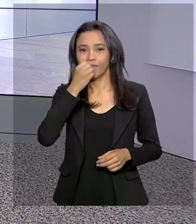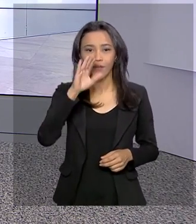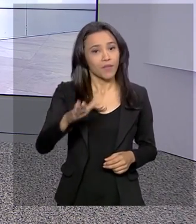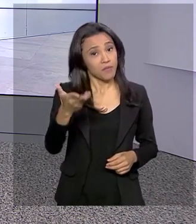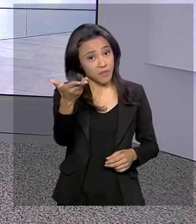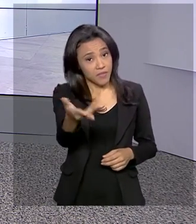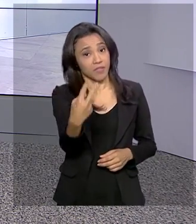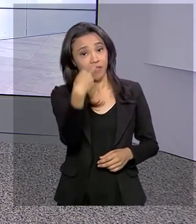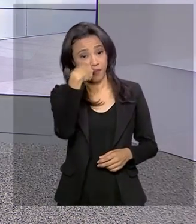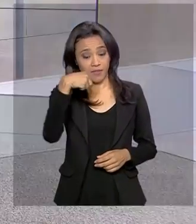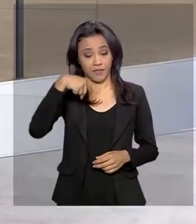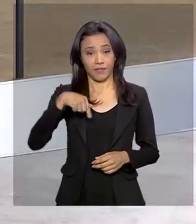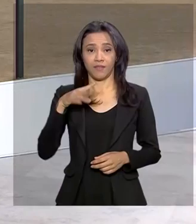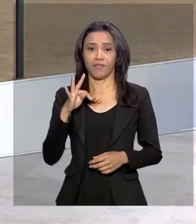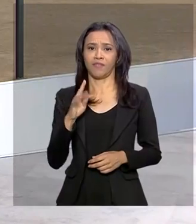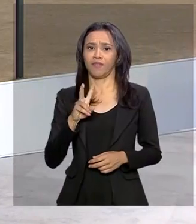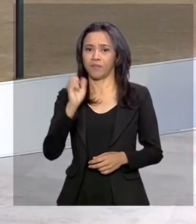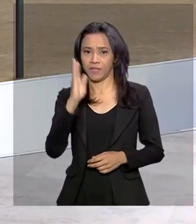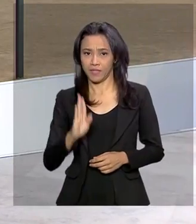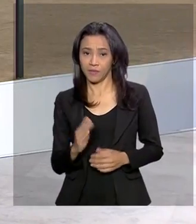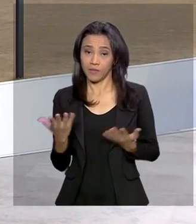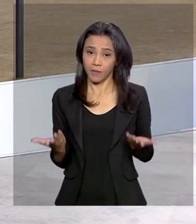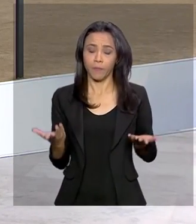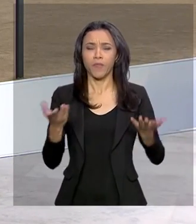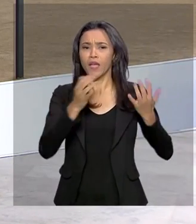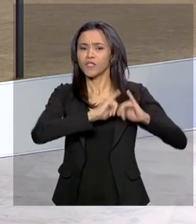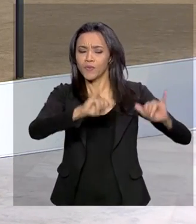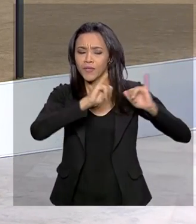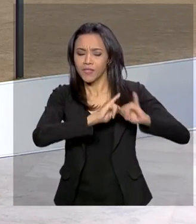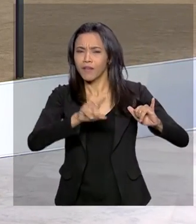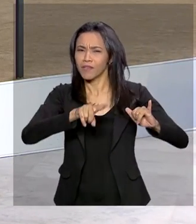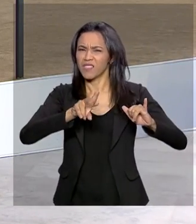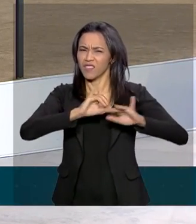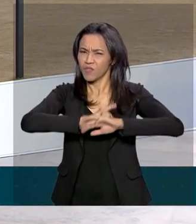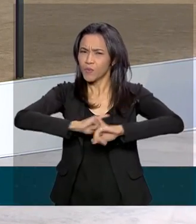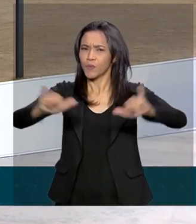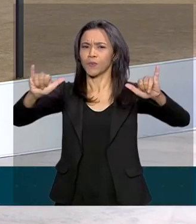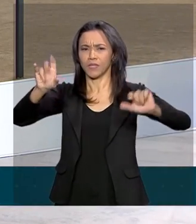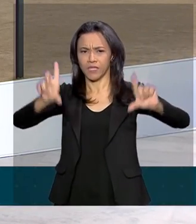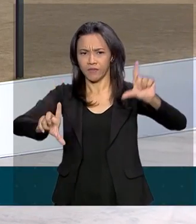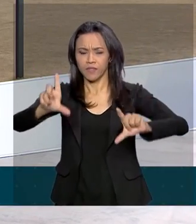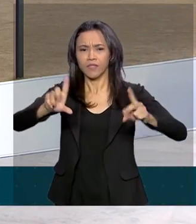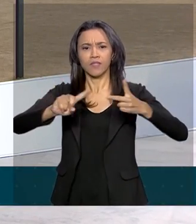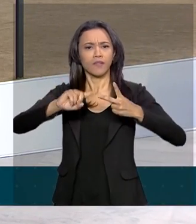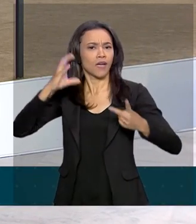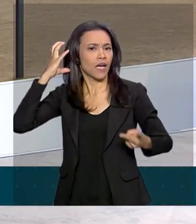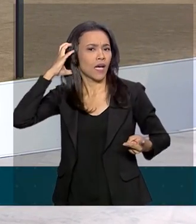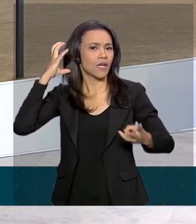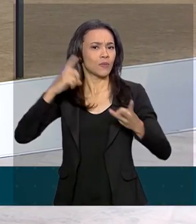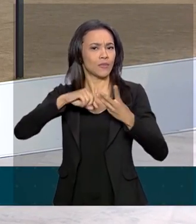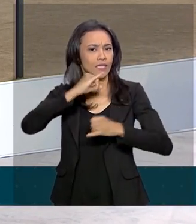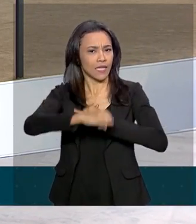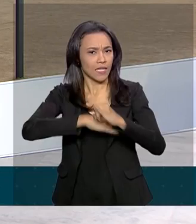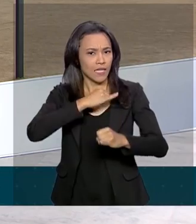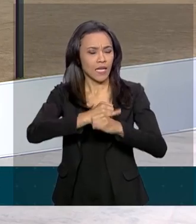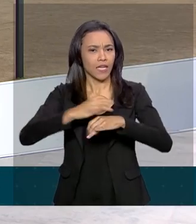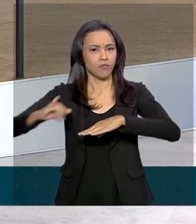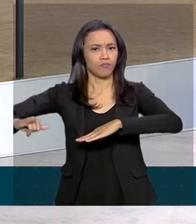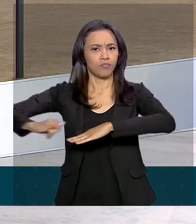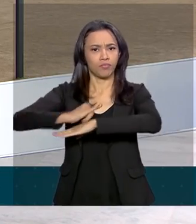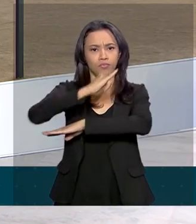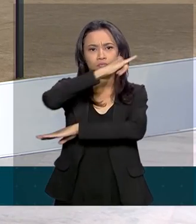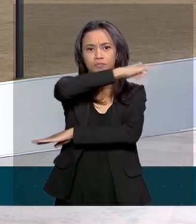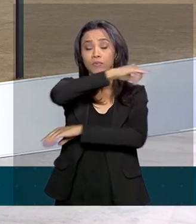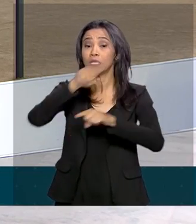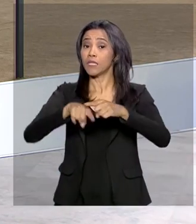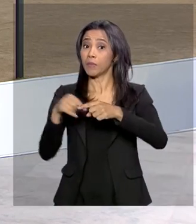acompanha a TV Brasil. A campanha vai ser divulgada na TV, no rádio, na internet, em aeroportos e nos cinemas.